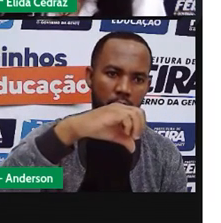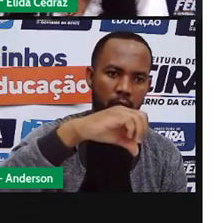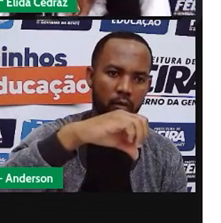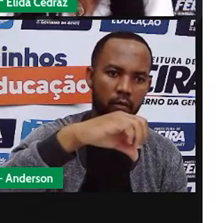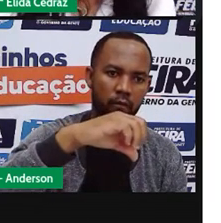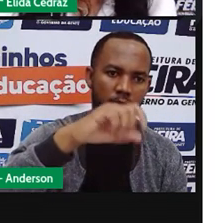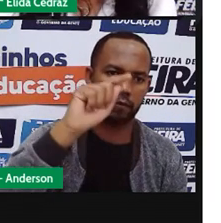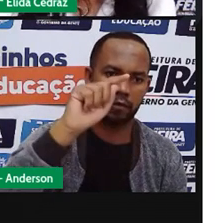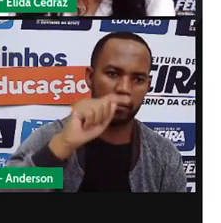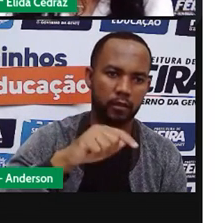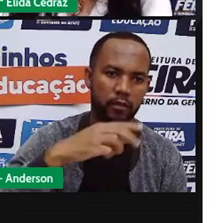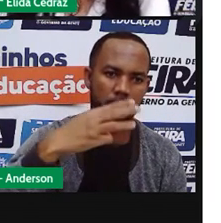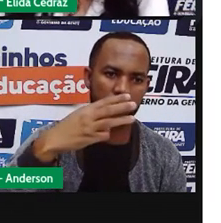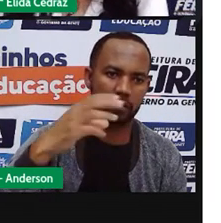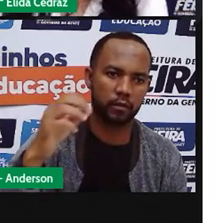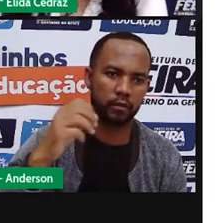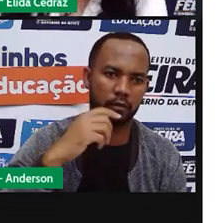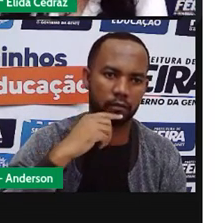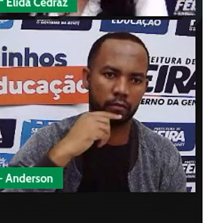meia